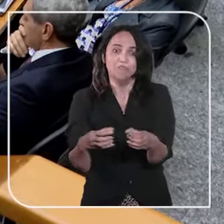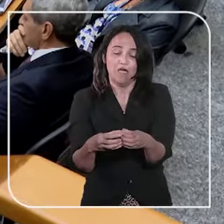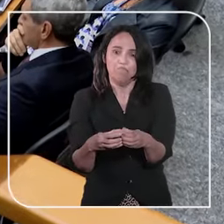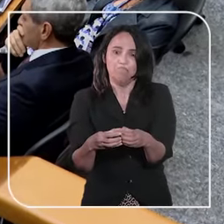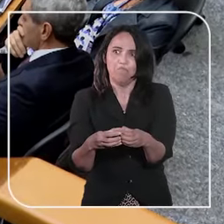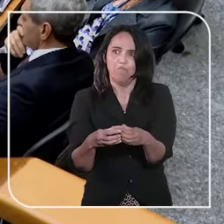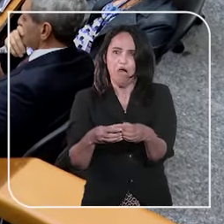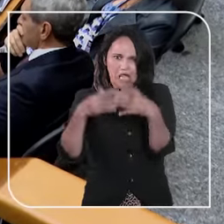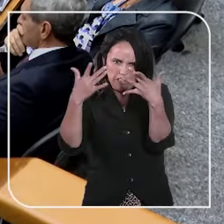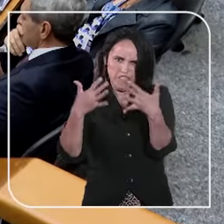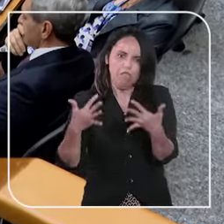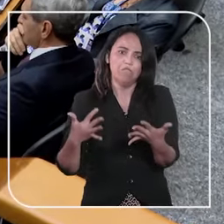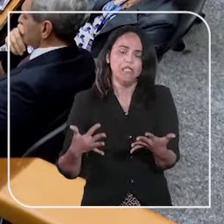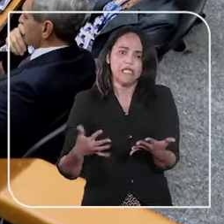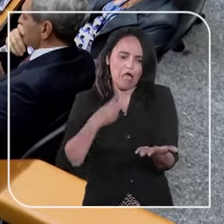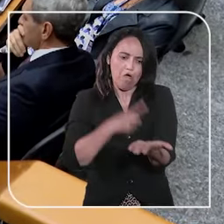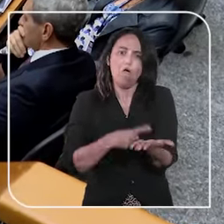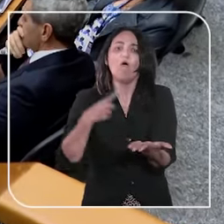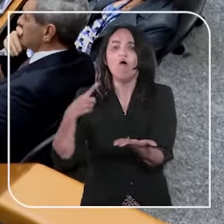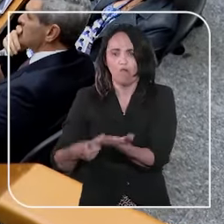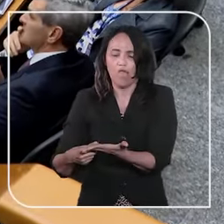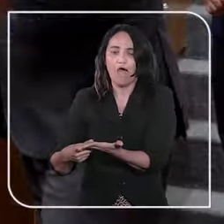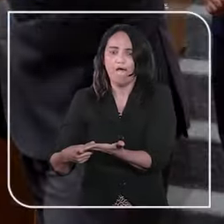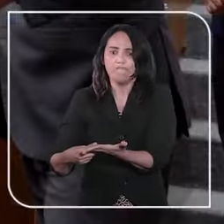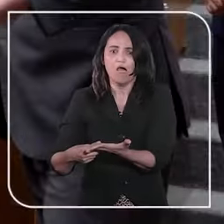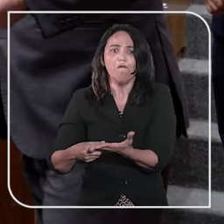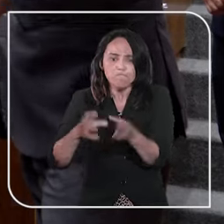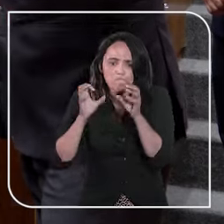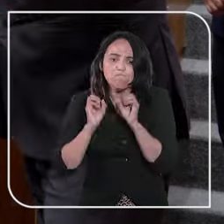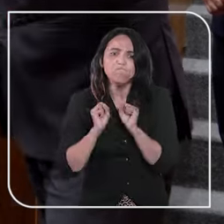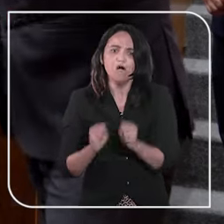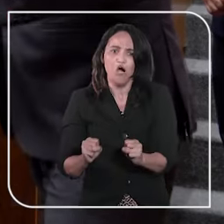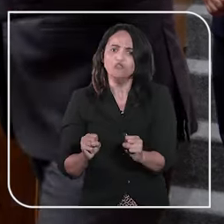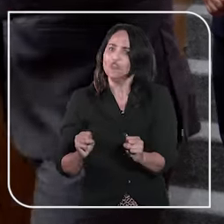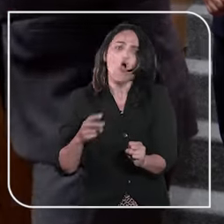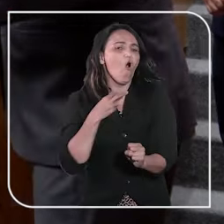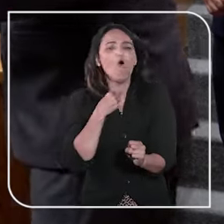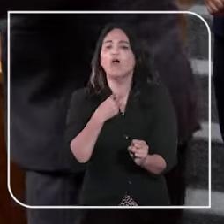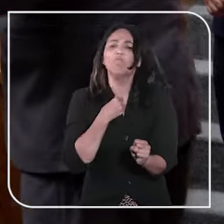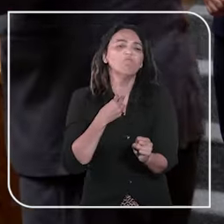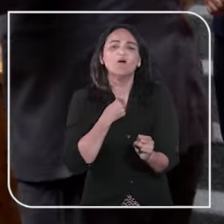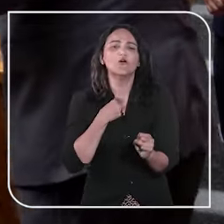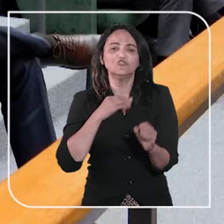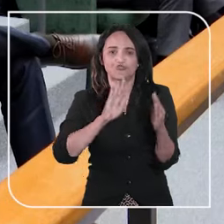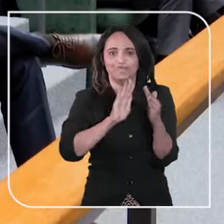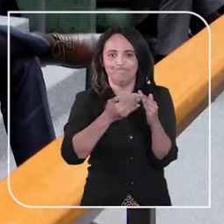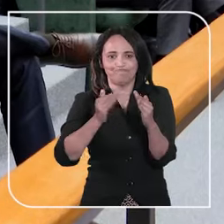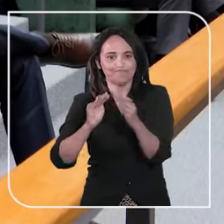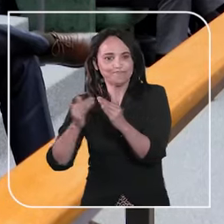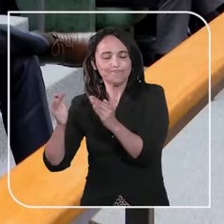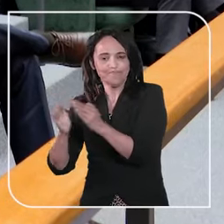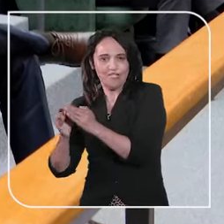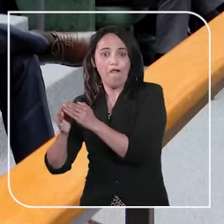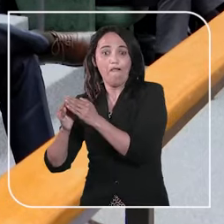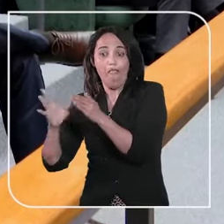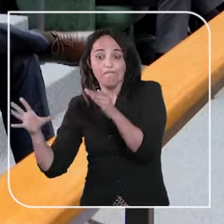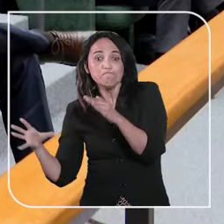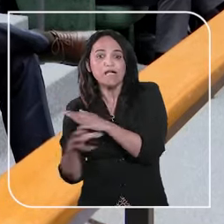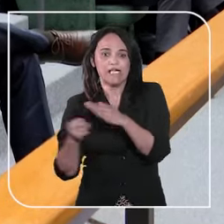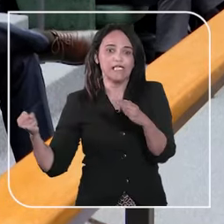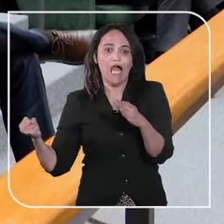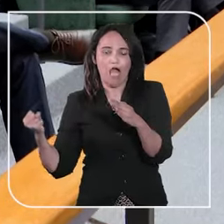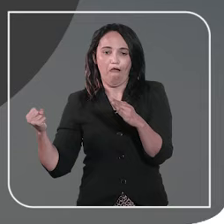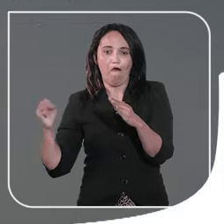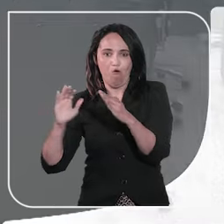entendimento do STJ sobre a possibilidade de penhora do imóvel alienado fiduciariamente em execução de dívida